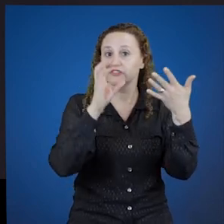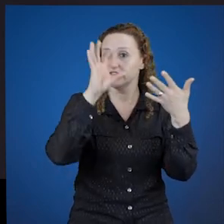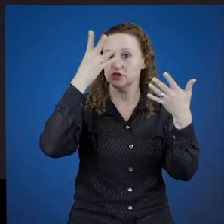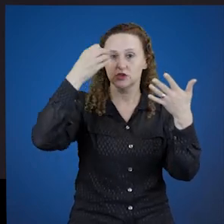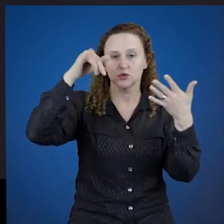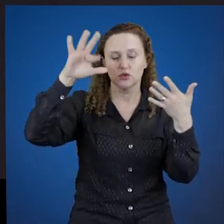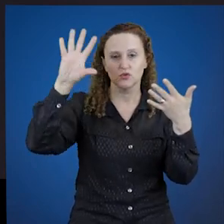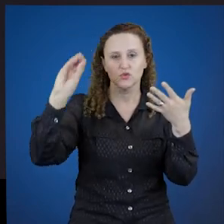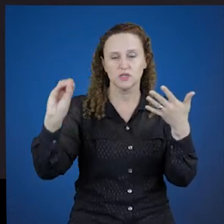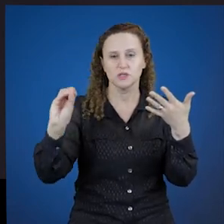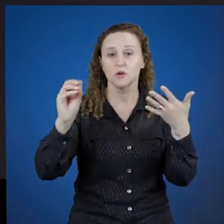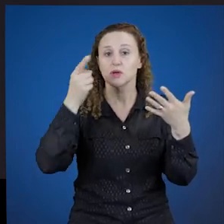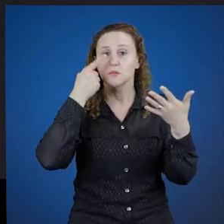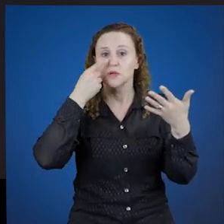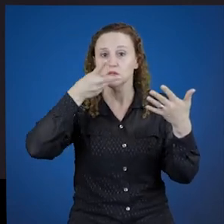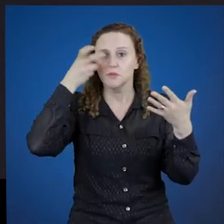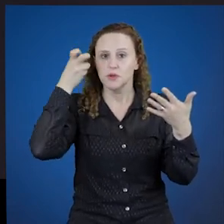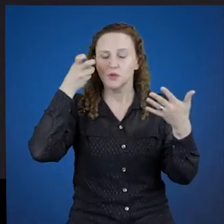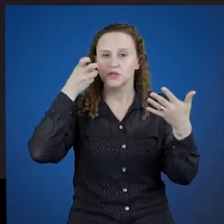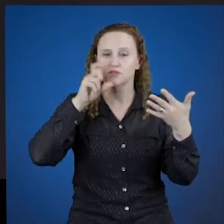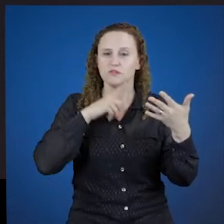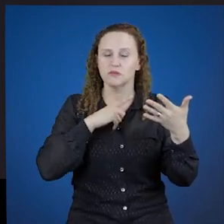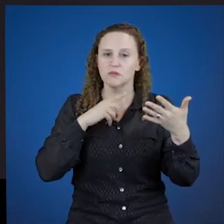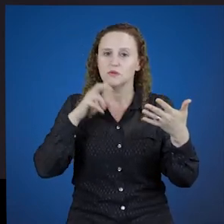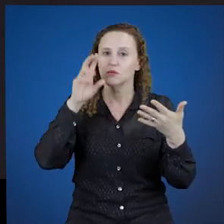Observe, então, como que eu encontro o radical,